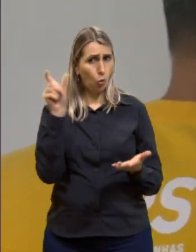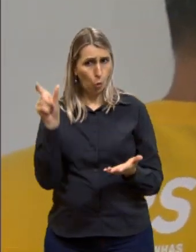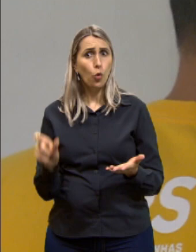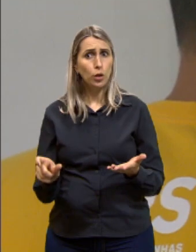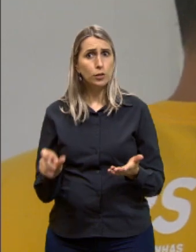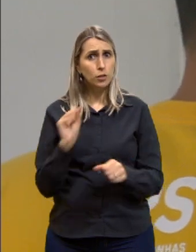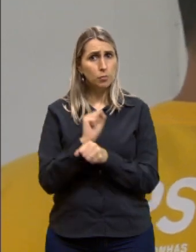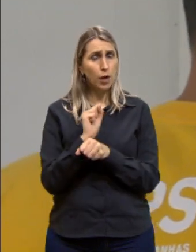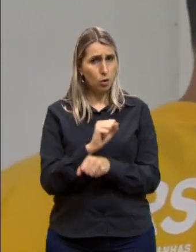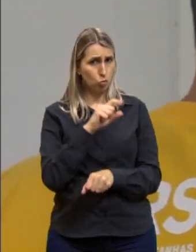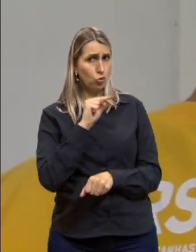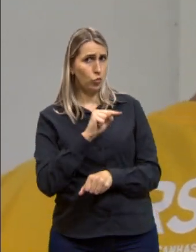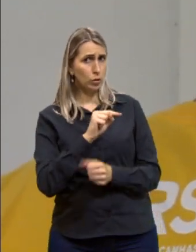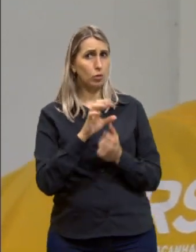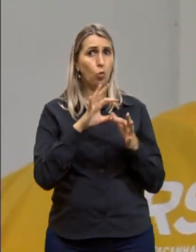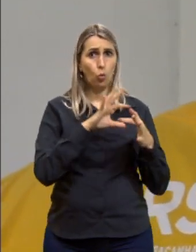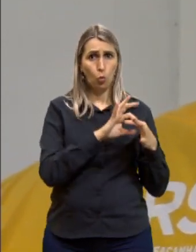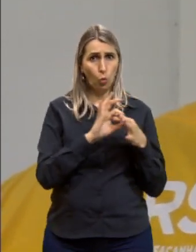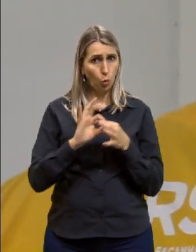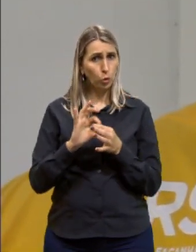Um contexto inicial,